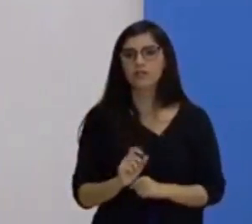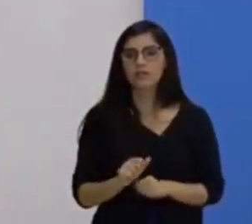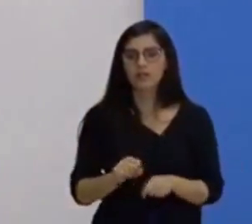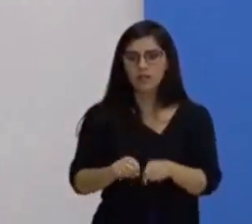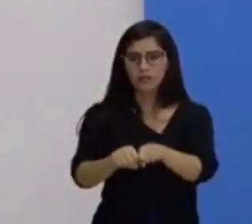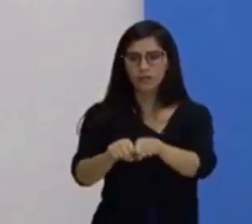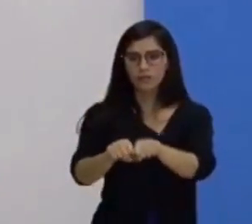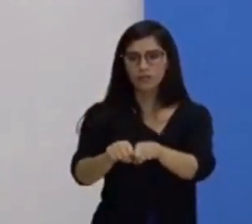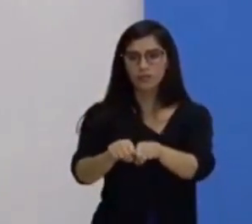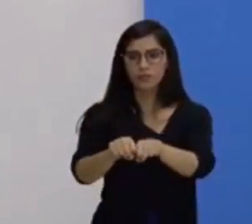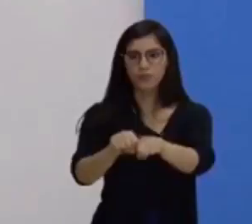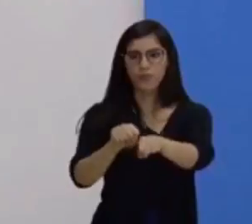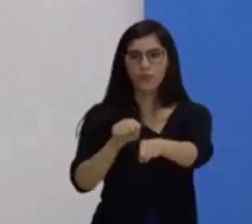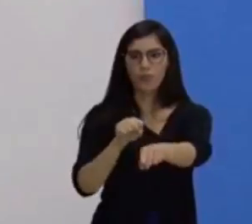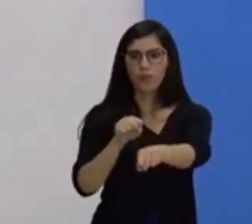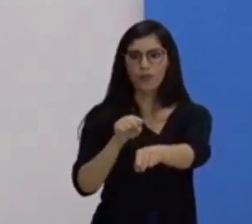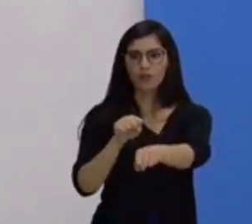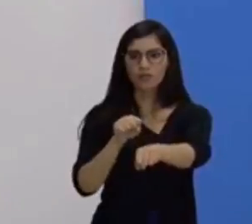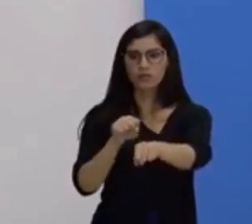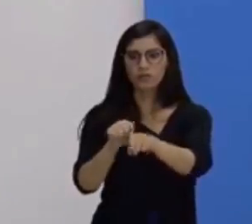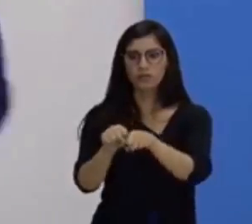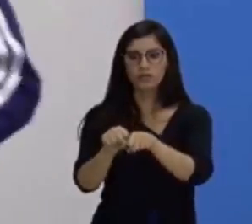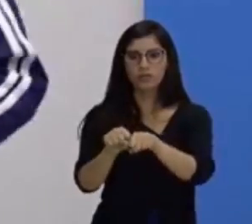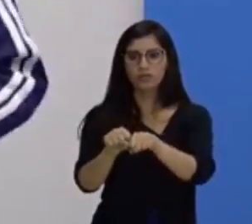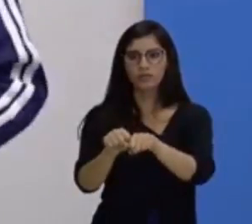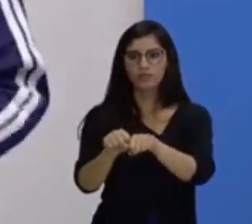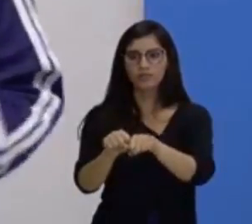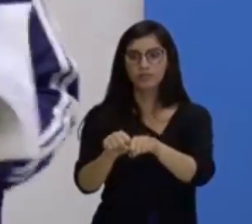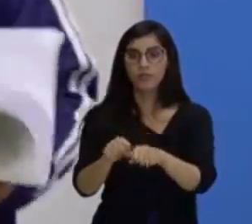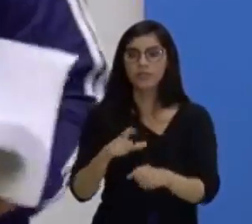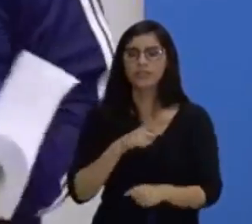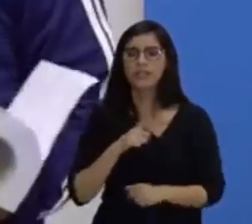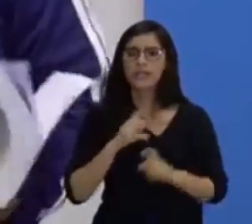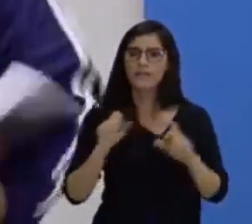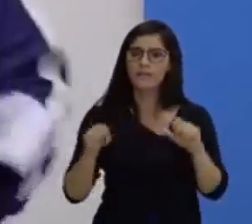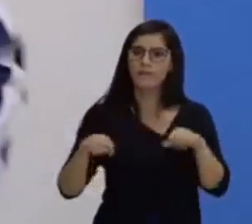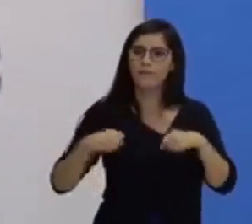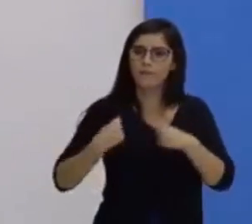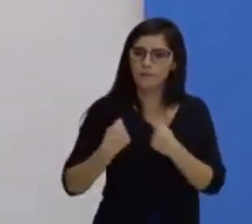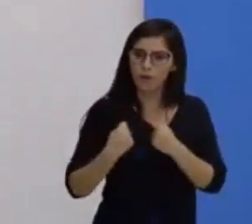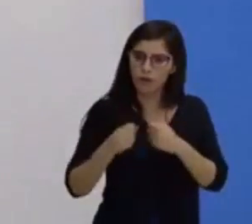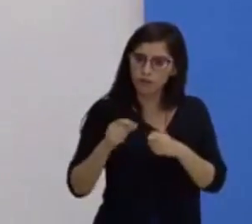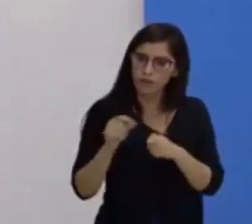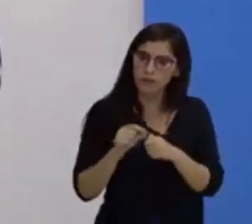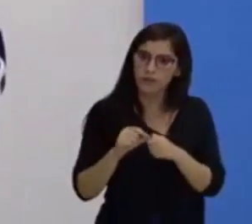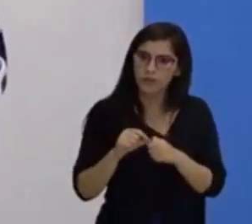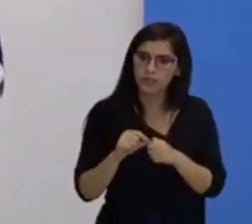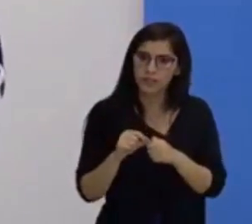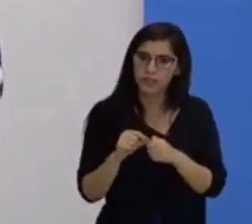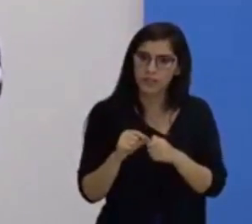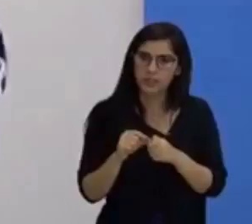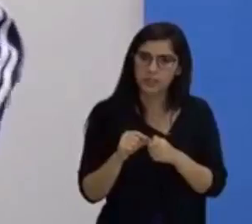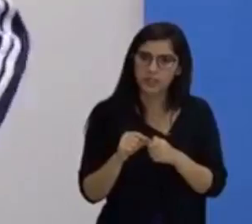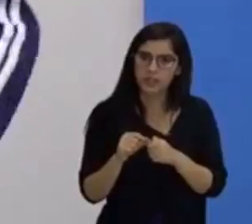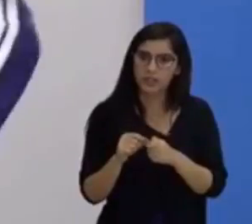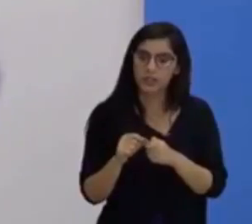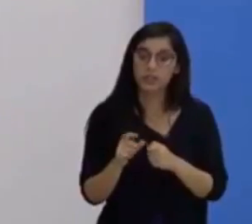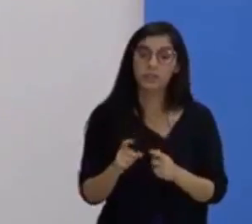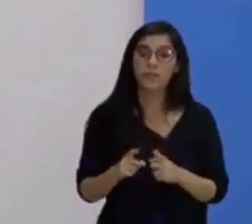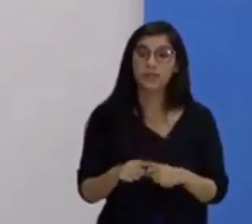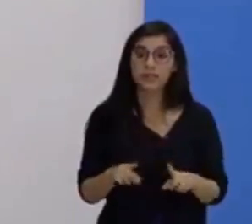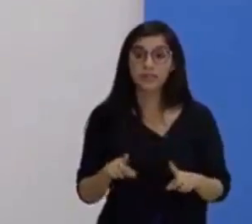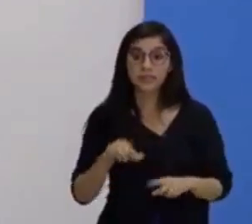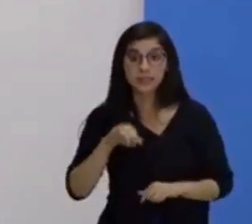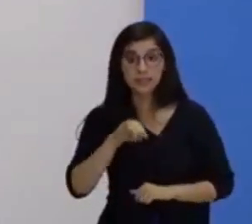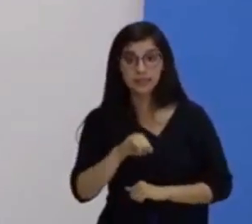lado. Você consegue rasgar este caderno? Você tem força para isso? Mas e se por um